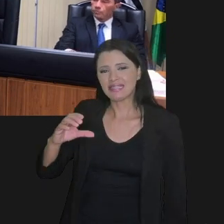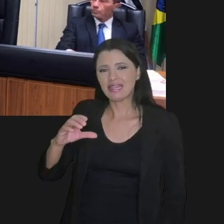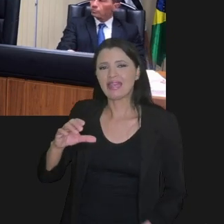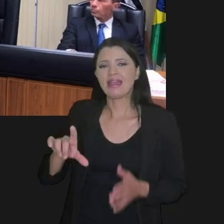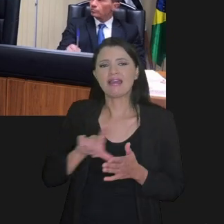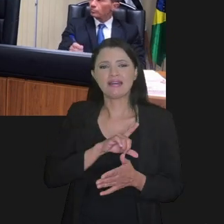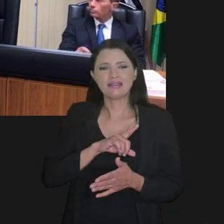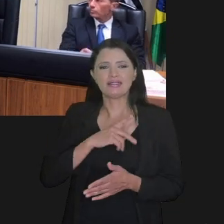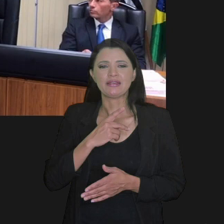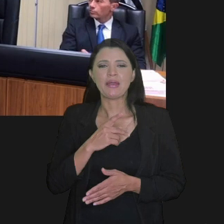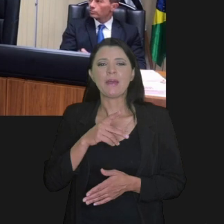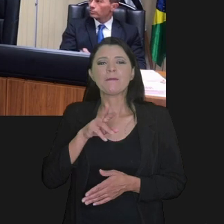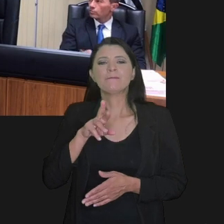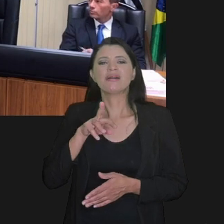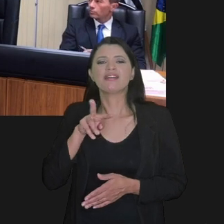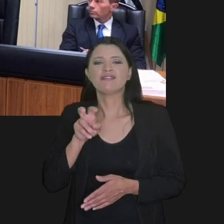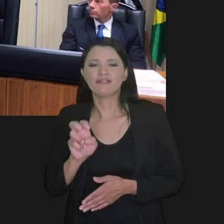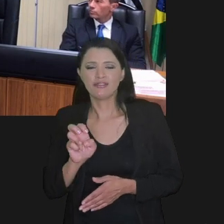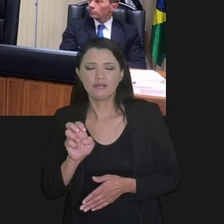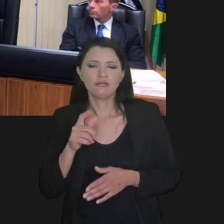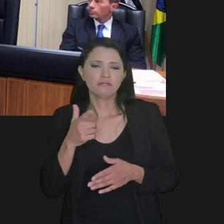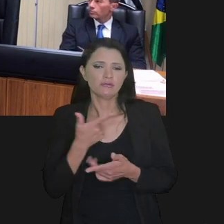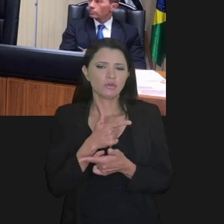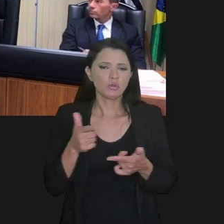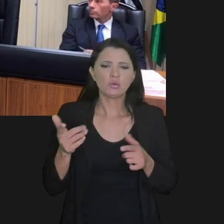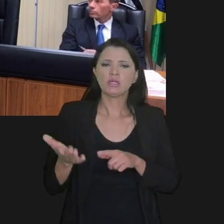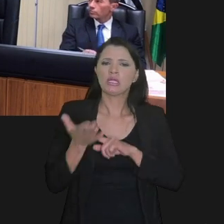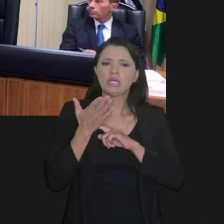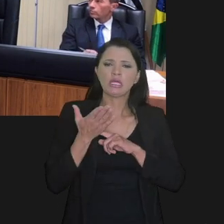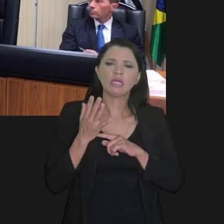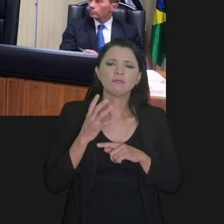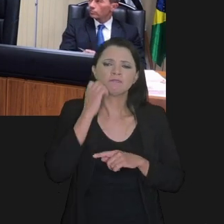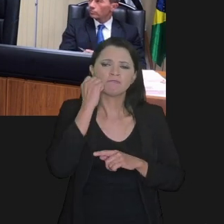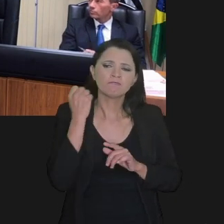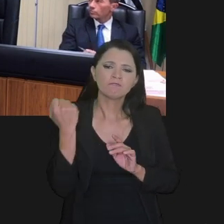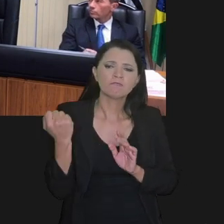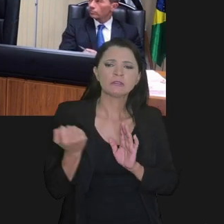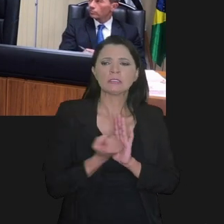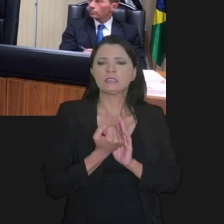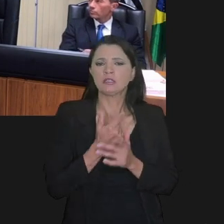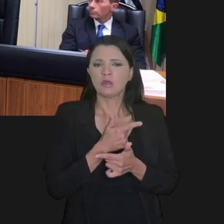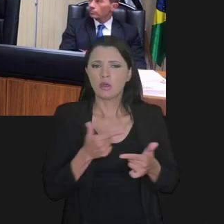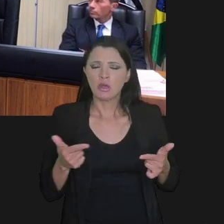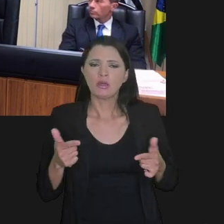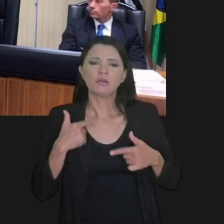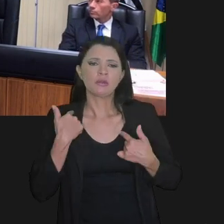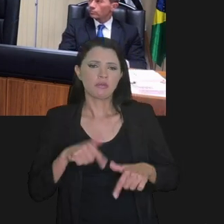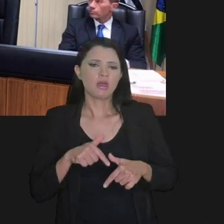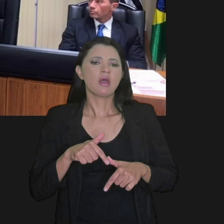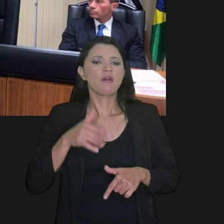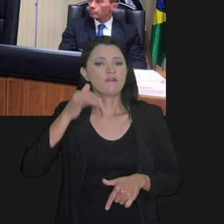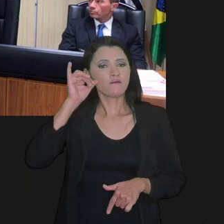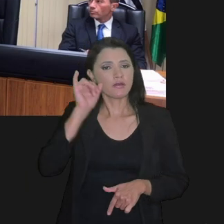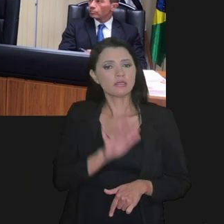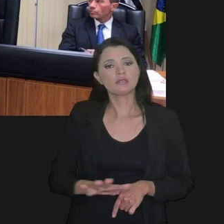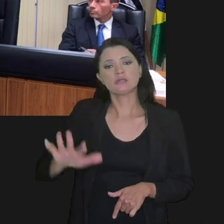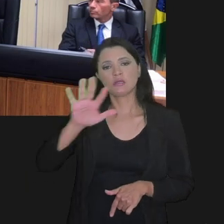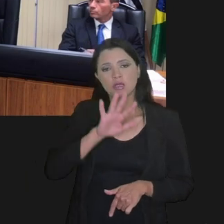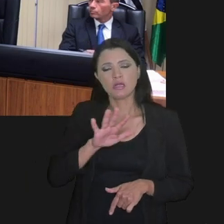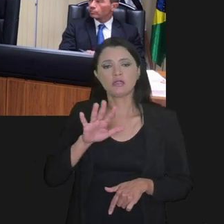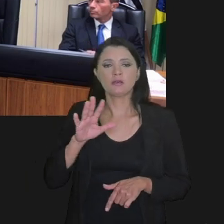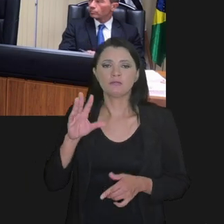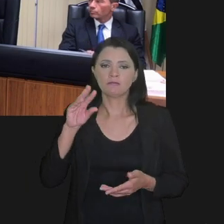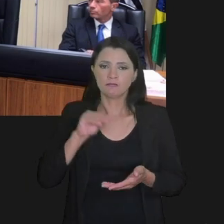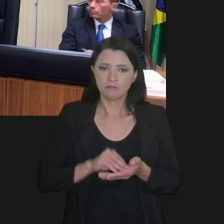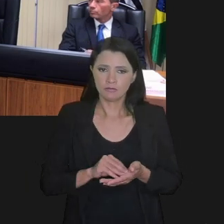RDCC prévio. Então, nos casos em que não há indicativo patrimonial ou operacional, a